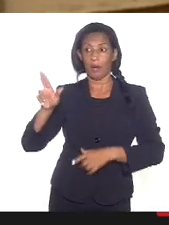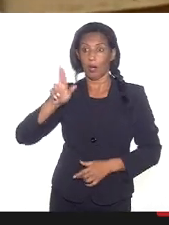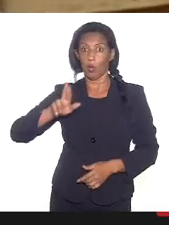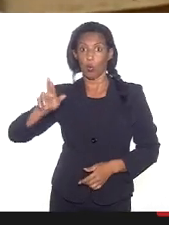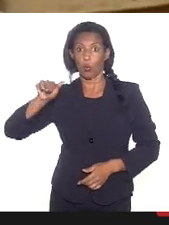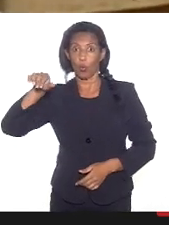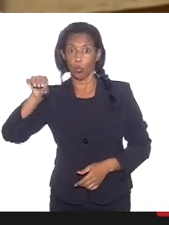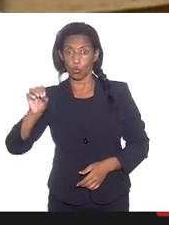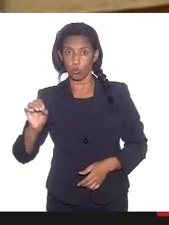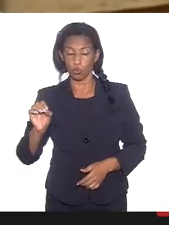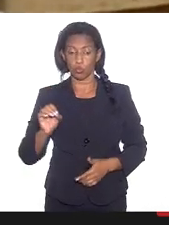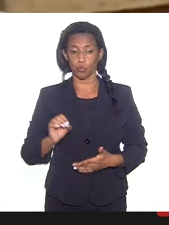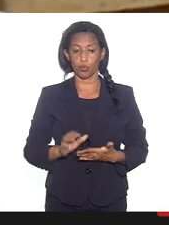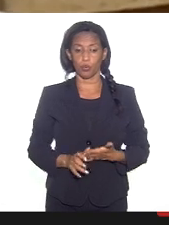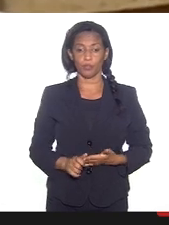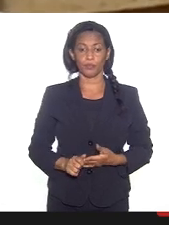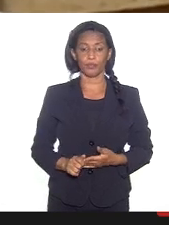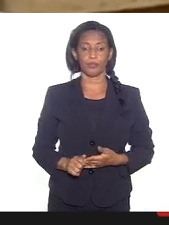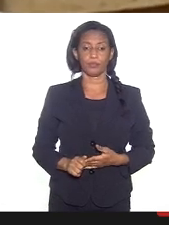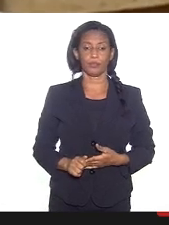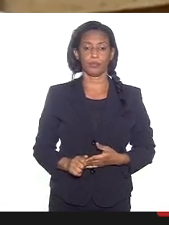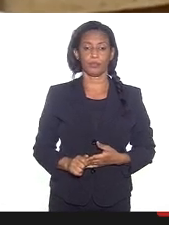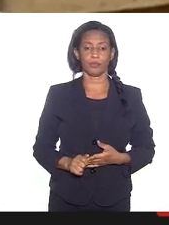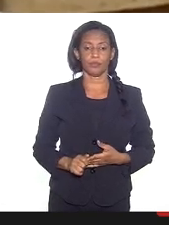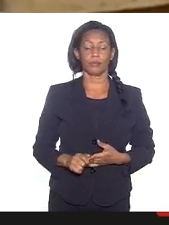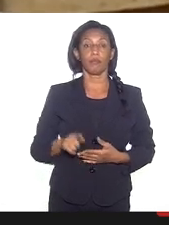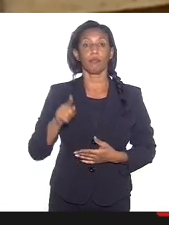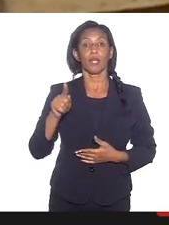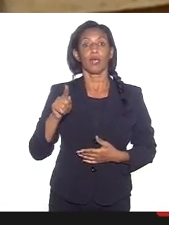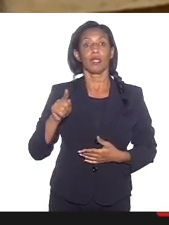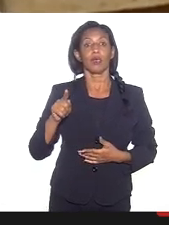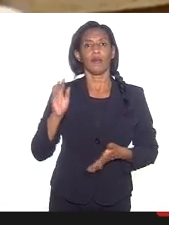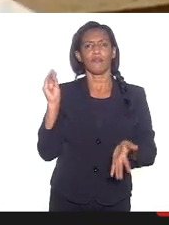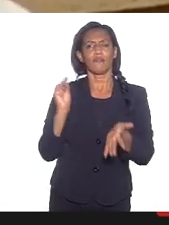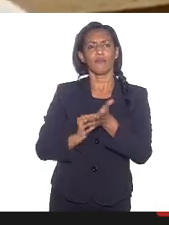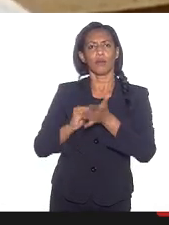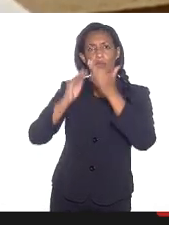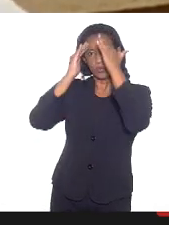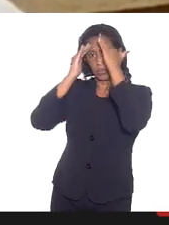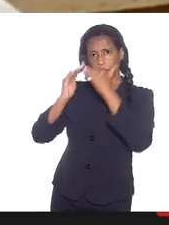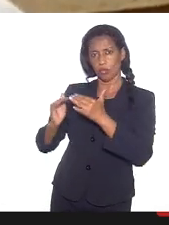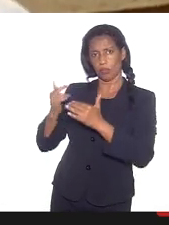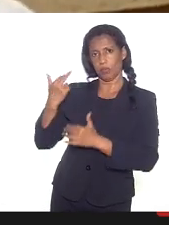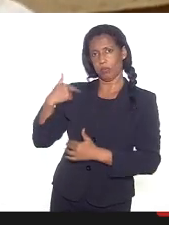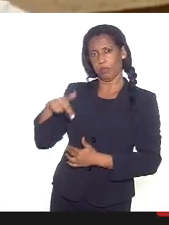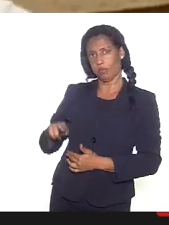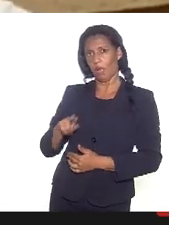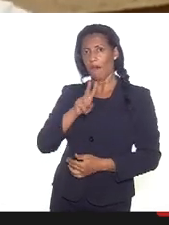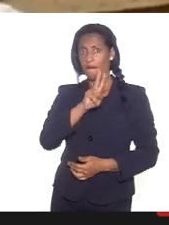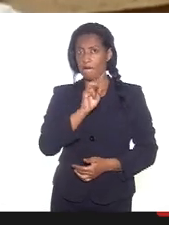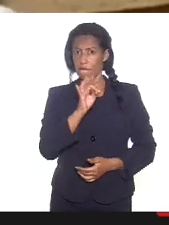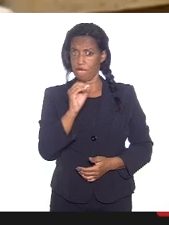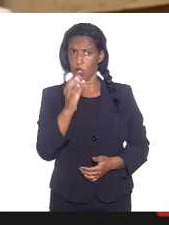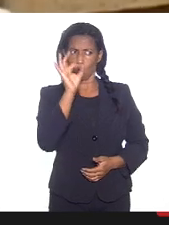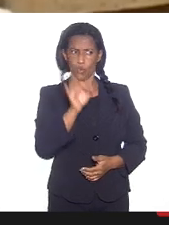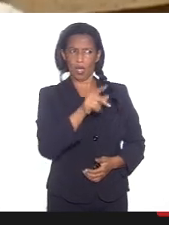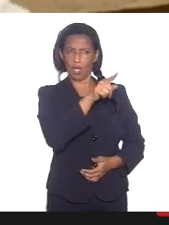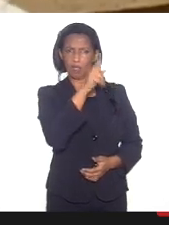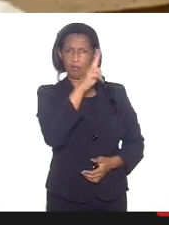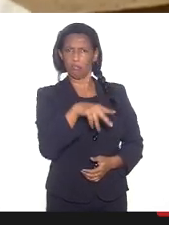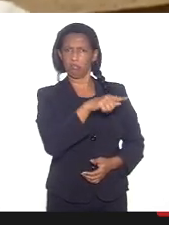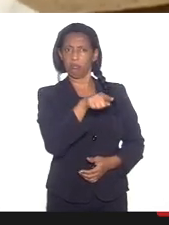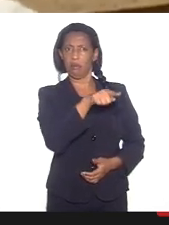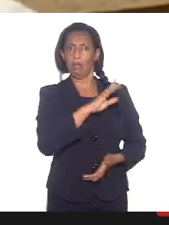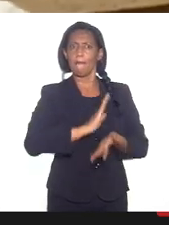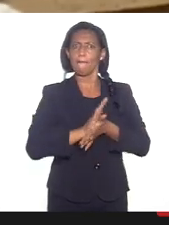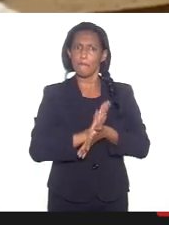da intolerância religiosa, palavrinha que o Vitor está certo, está errada essa palavra, que